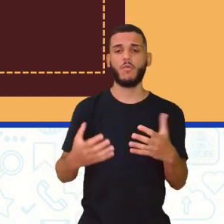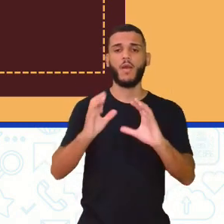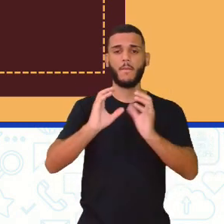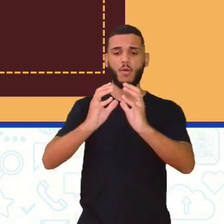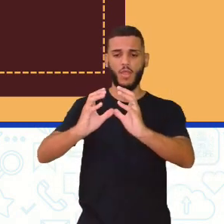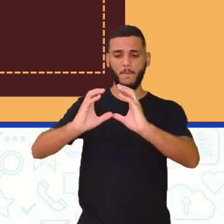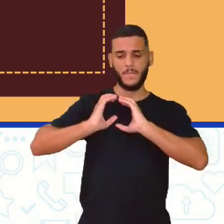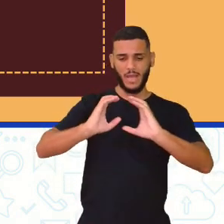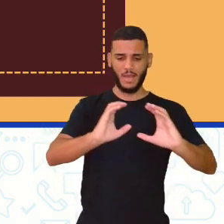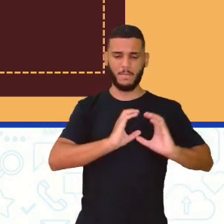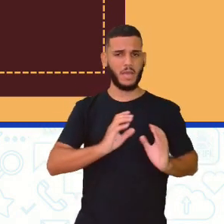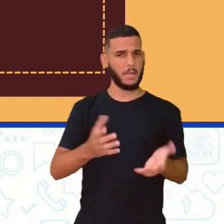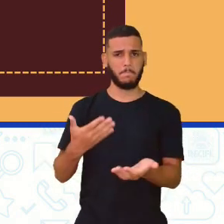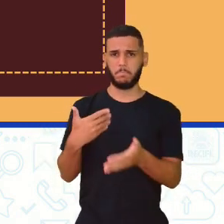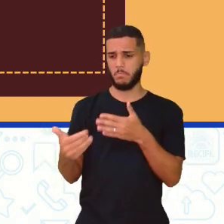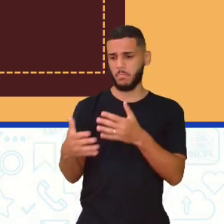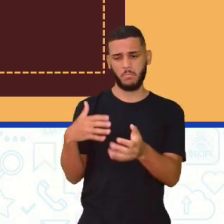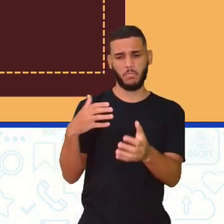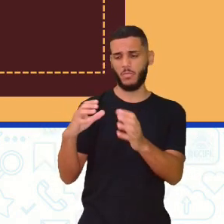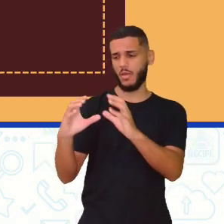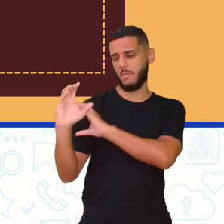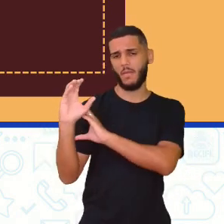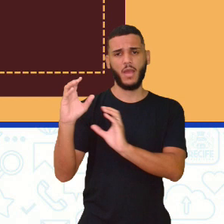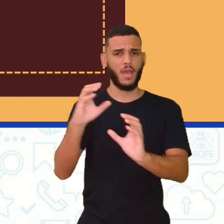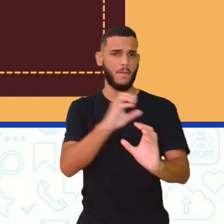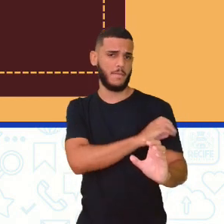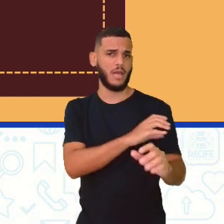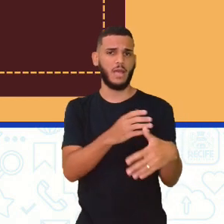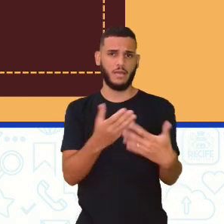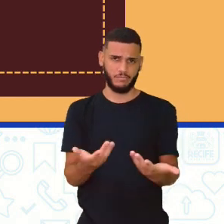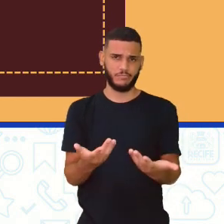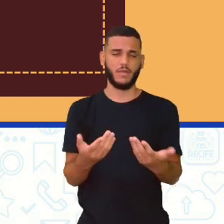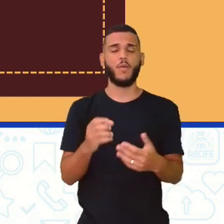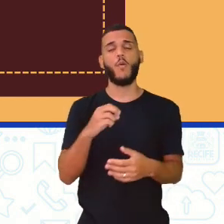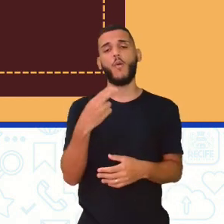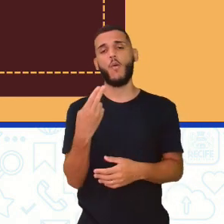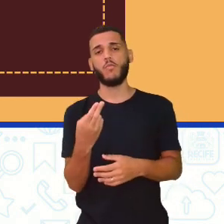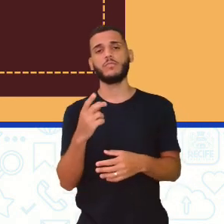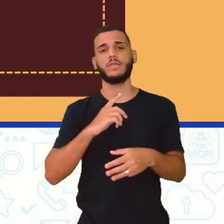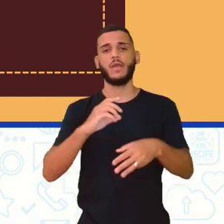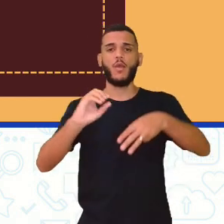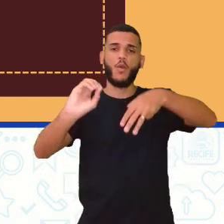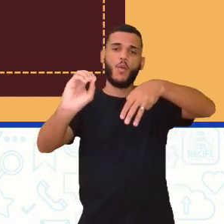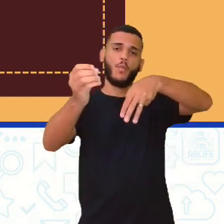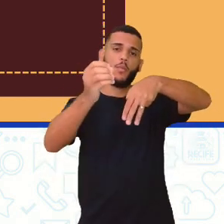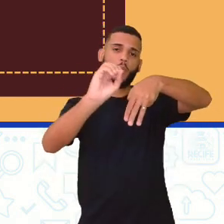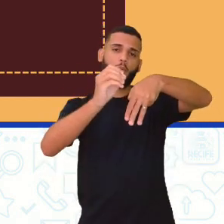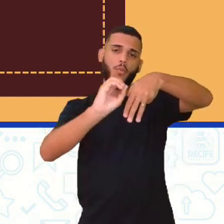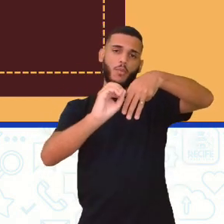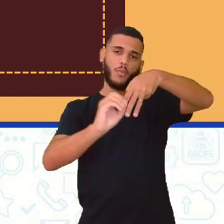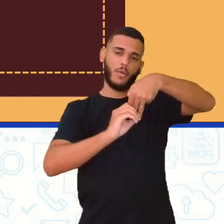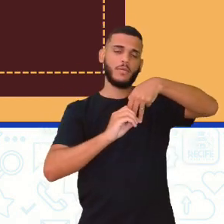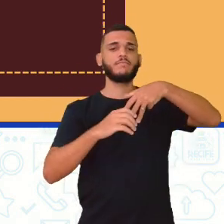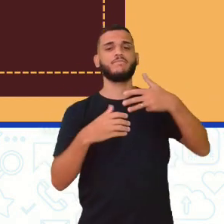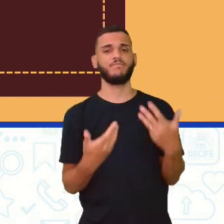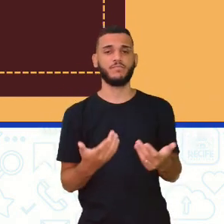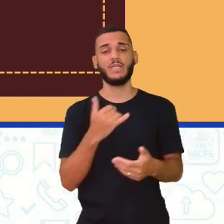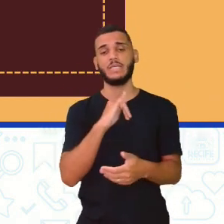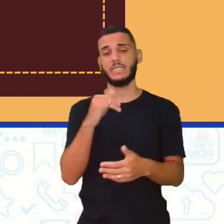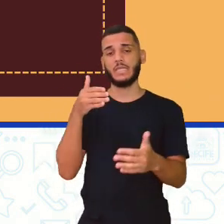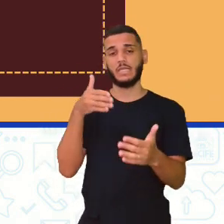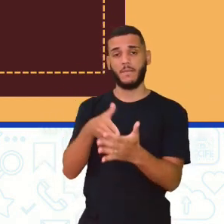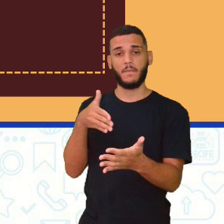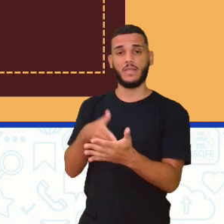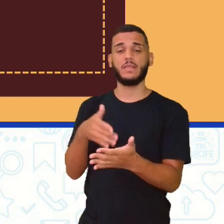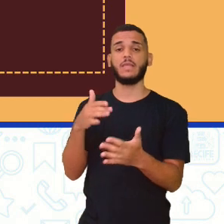árbitro julgar aí que a trajetória da bola passaria pela essa casinha, né? Pelo wicket. Então, se ele tentar ali impedir que